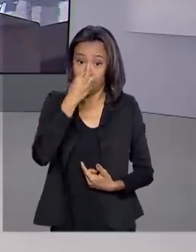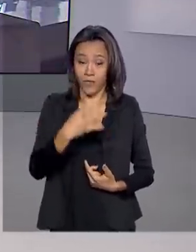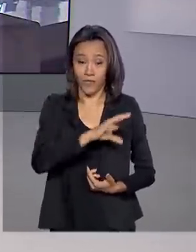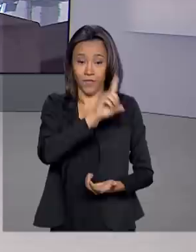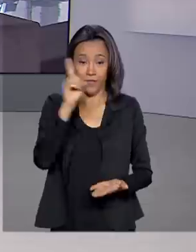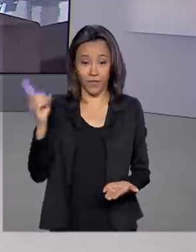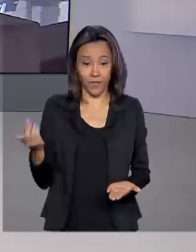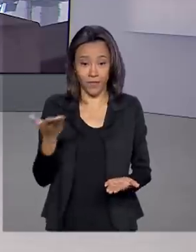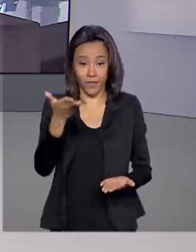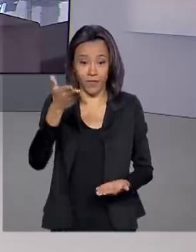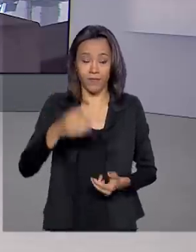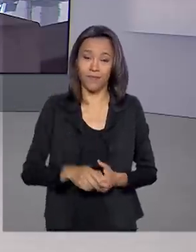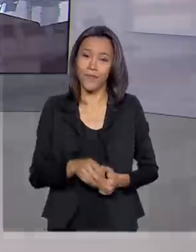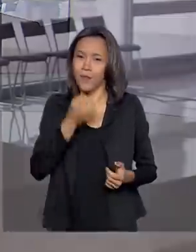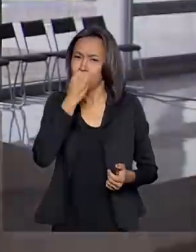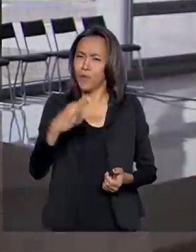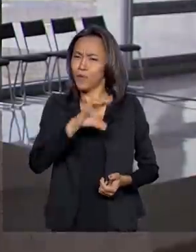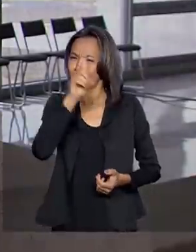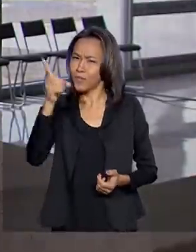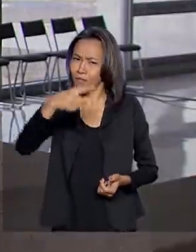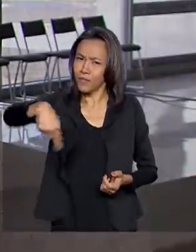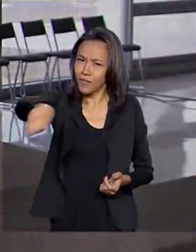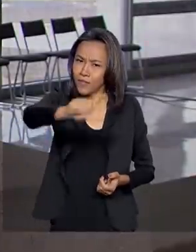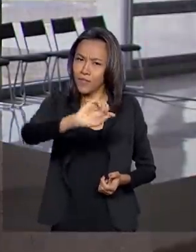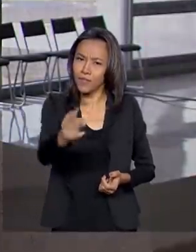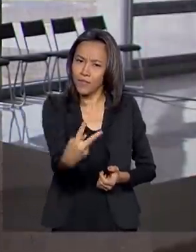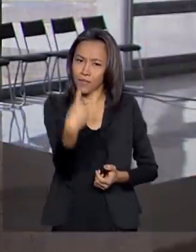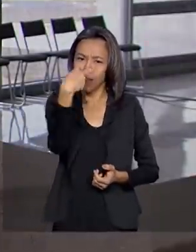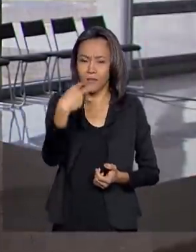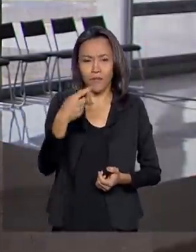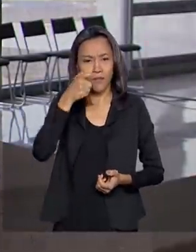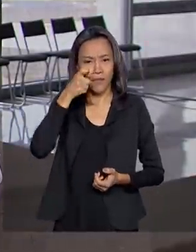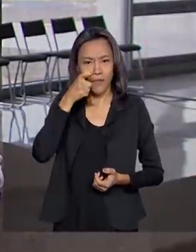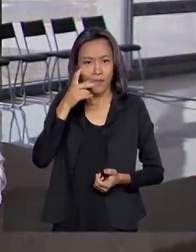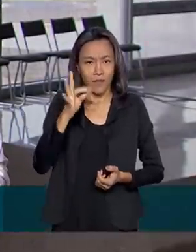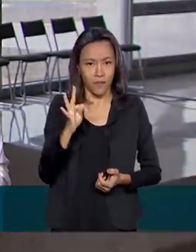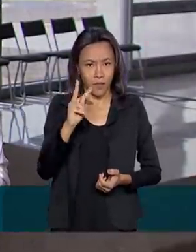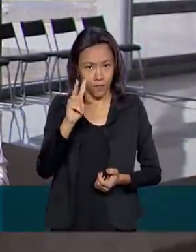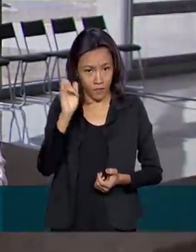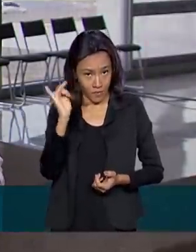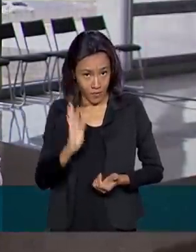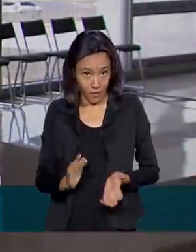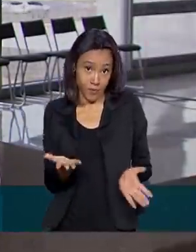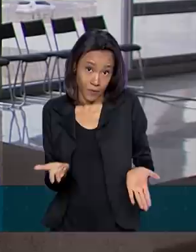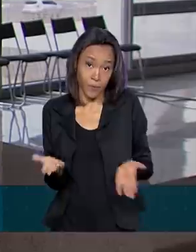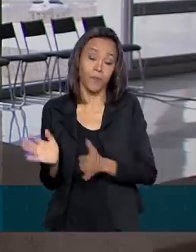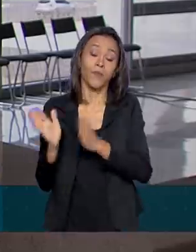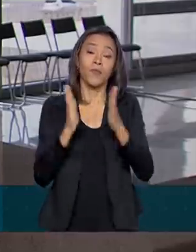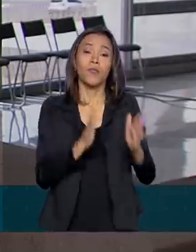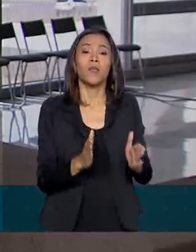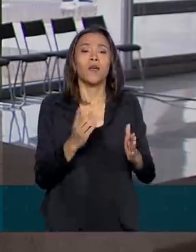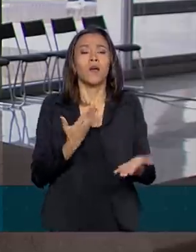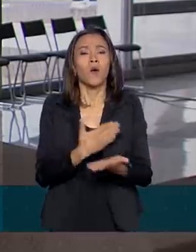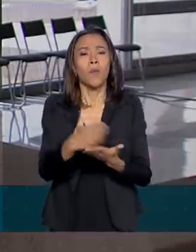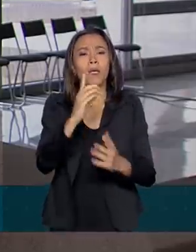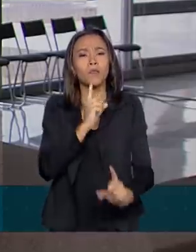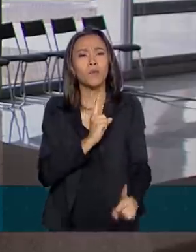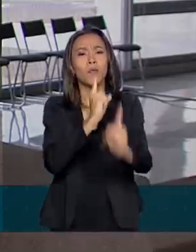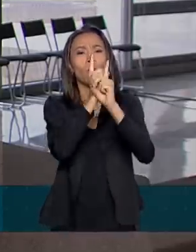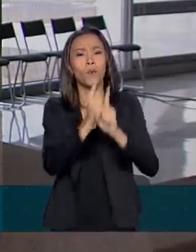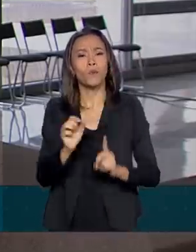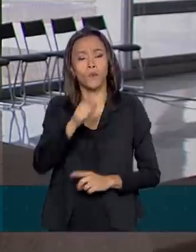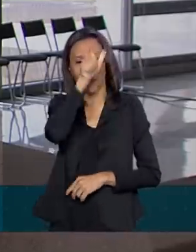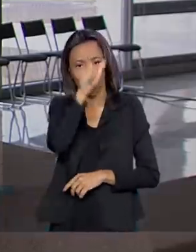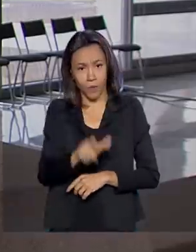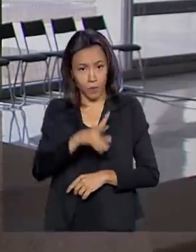Bom dia para você, Renata. Bom dia para você que acompanha a TV Brasil. A semana começa com encontros entre o presidente Jair Bolsonaro